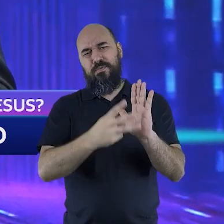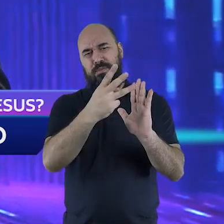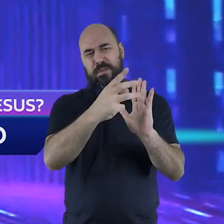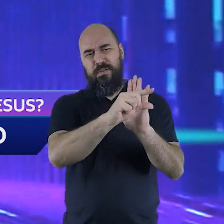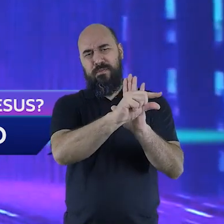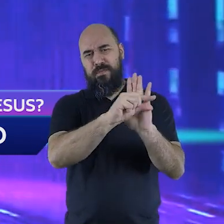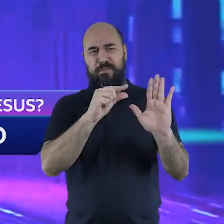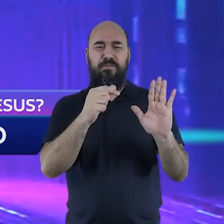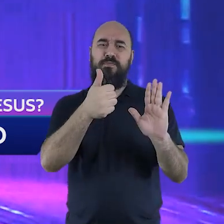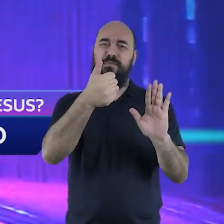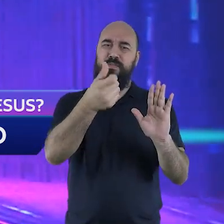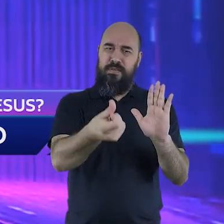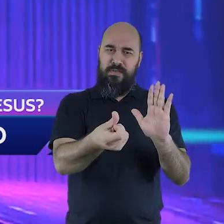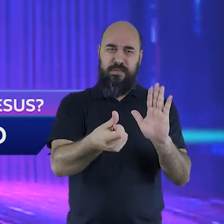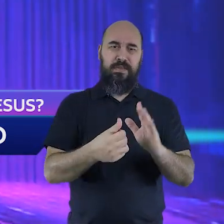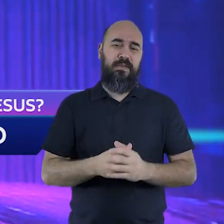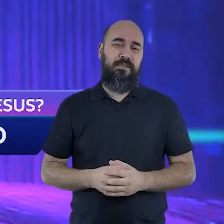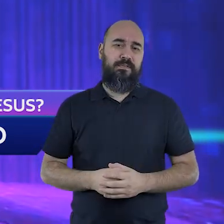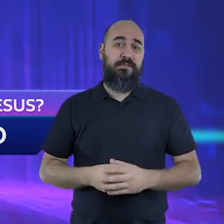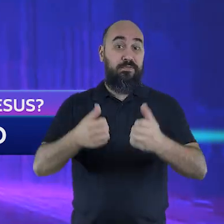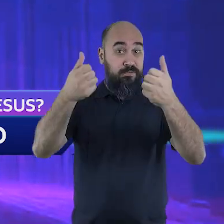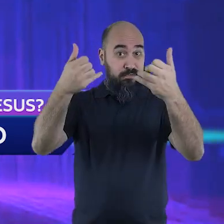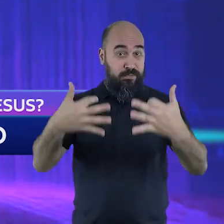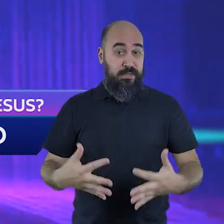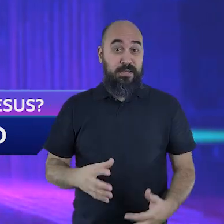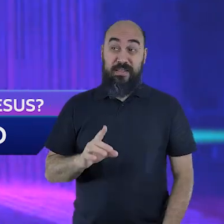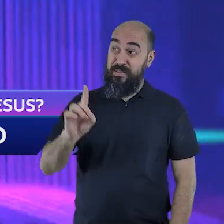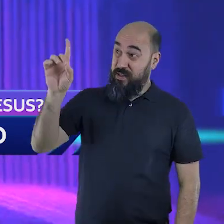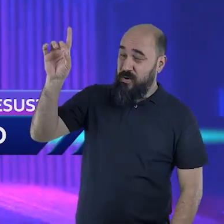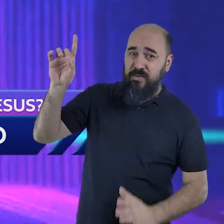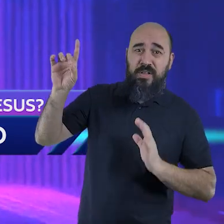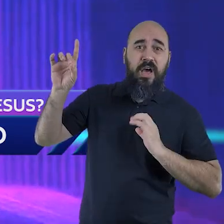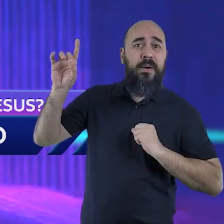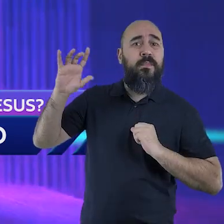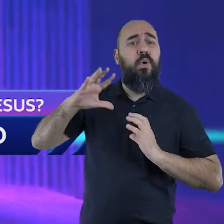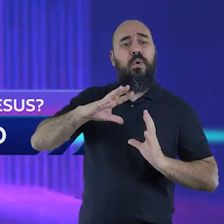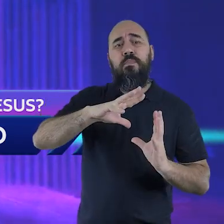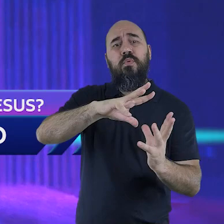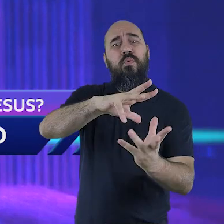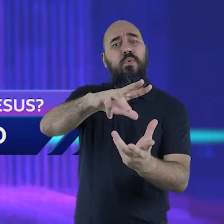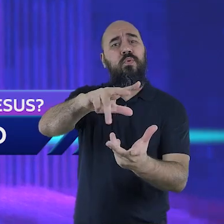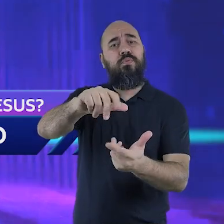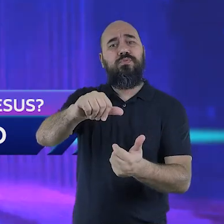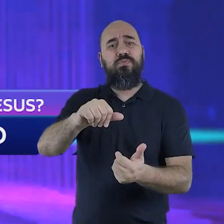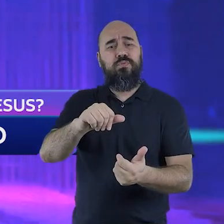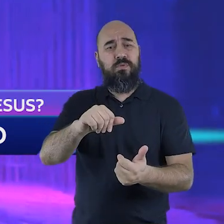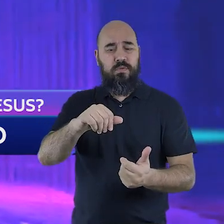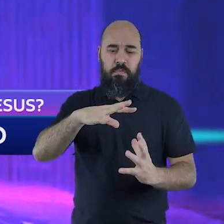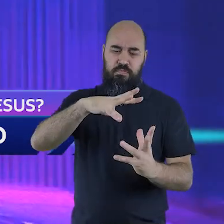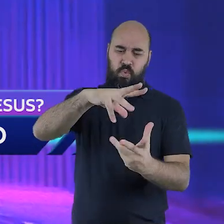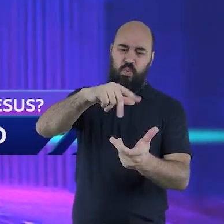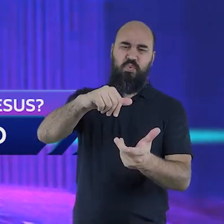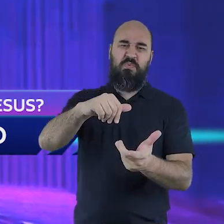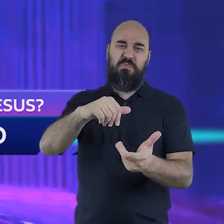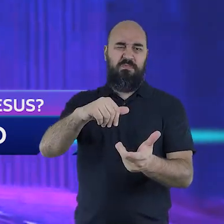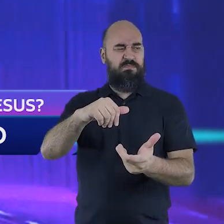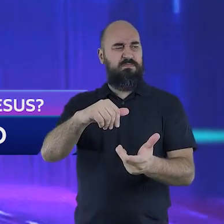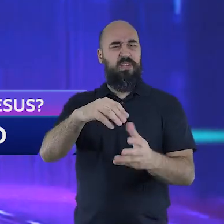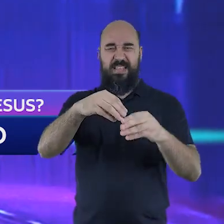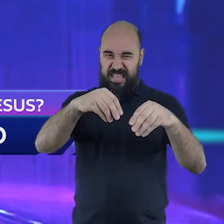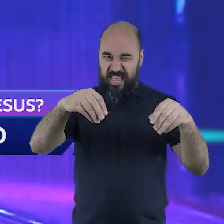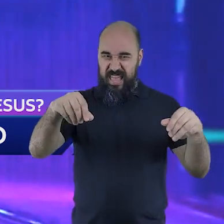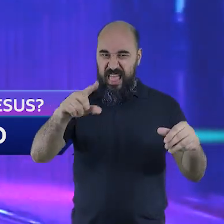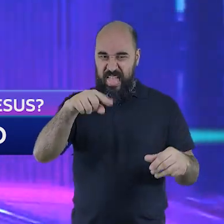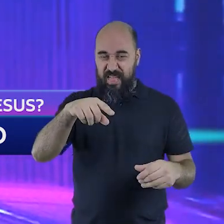salvação quando diz assim porque Deus amou o mundo de tal maneira e o mundo não é o mundo